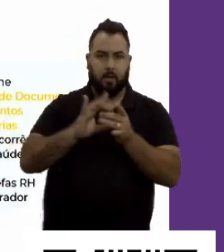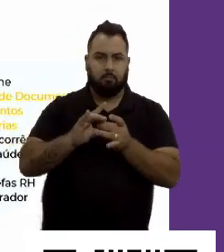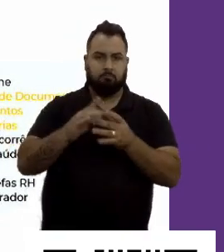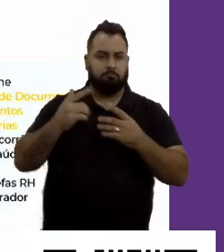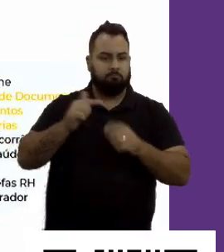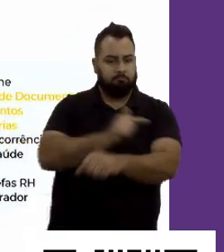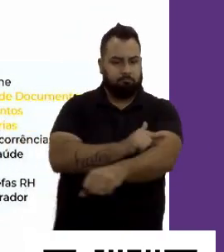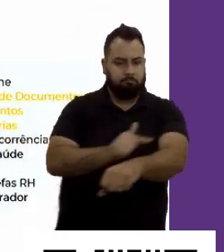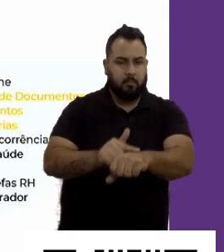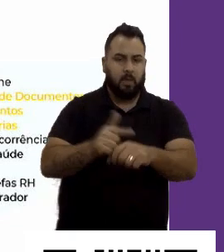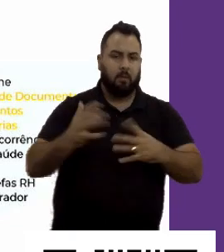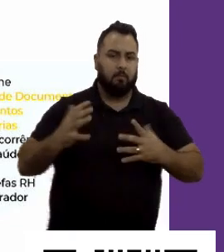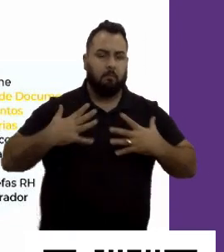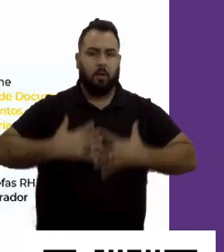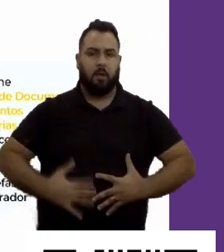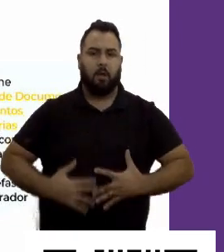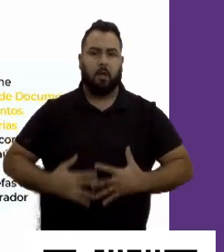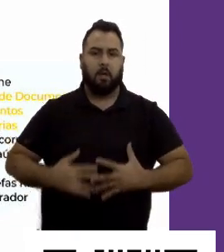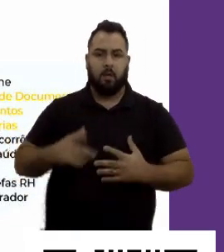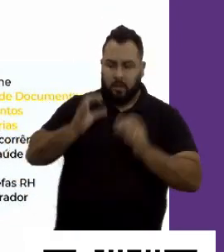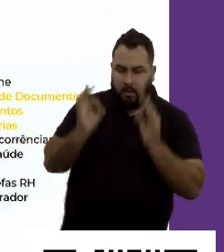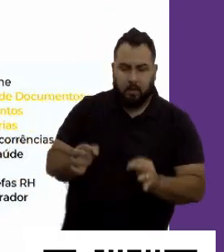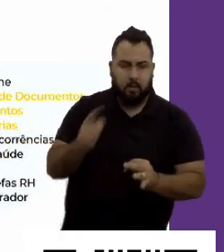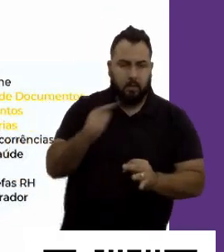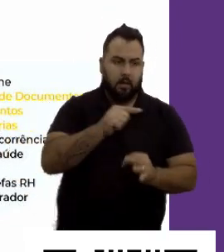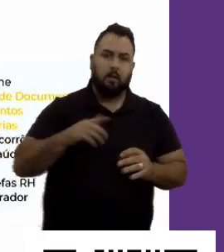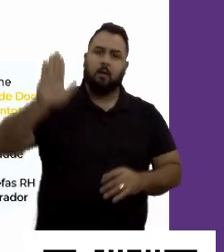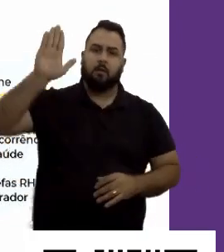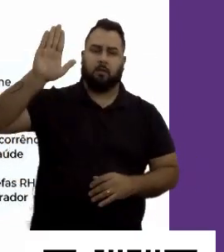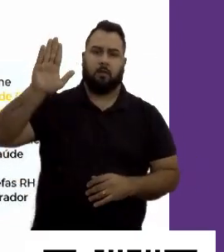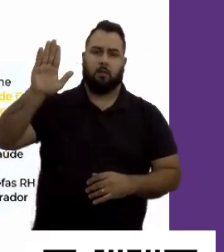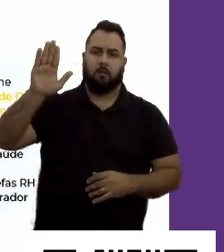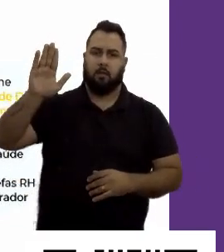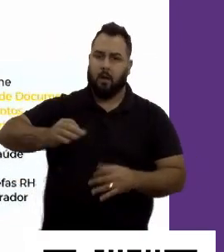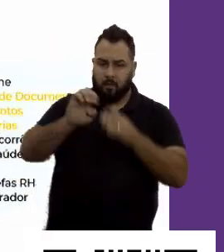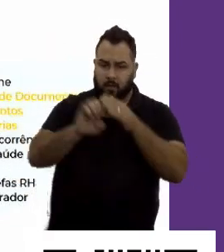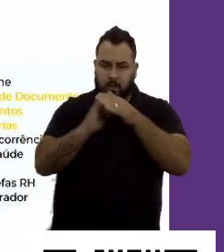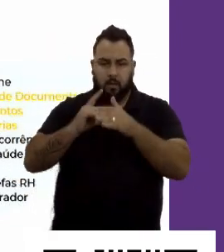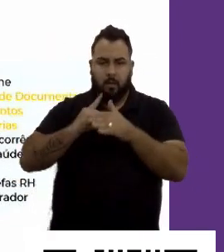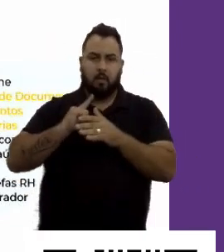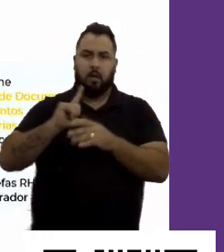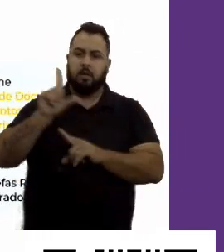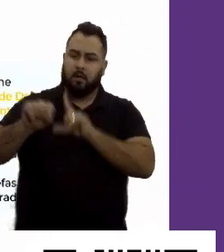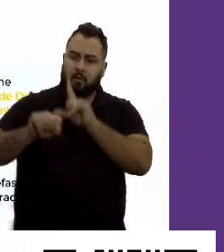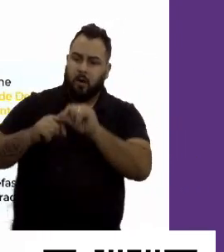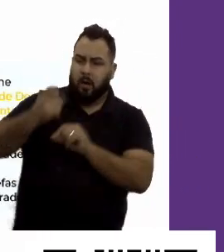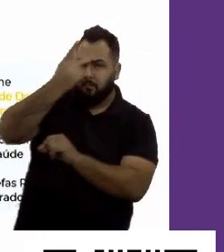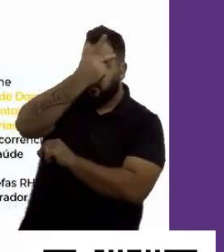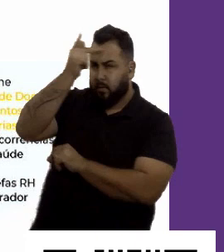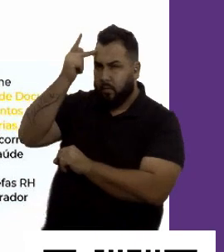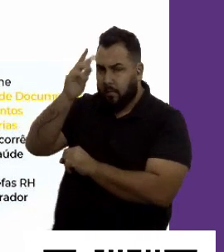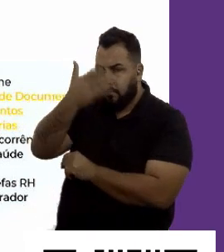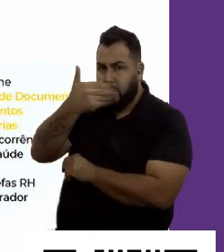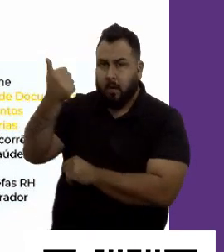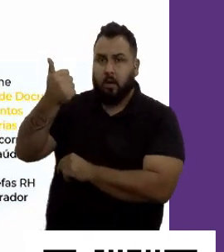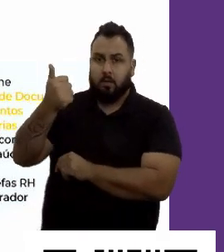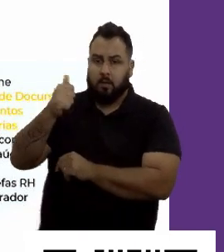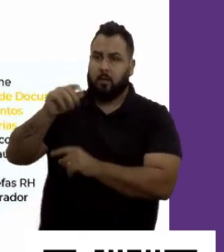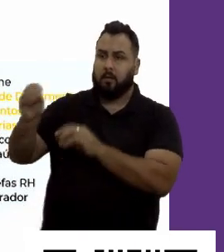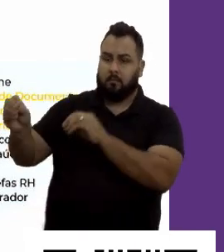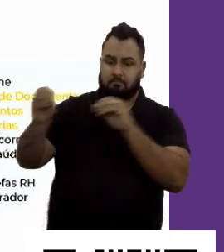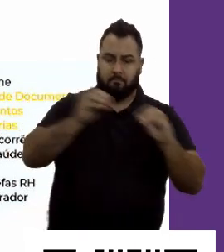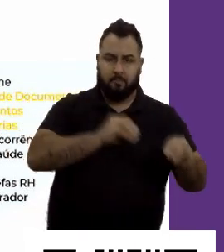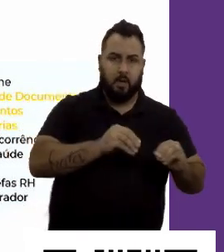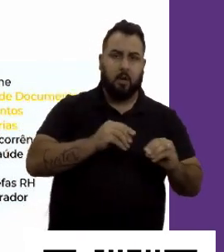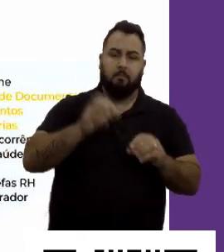a aderência daquele candidato. Então, no final, o que a empresa tem? A certeza que ela está escolhendo a melhor pessoa, trazendo a melhor posição